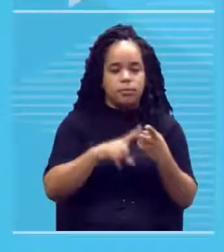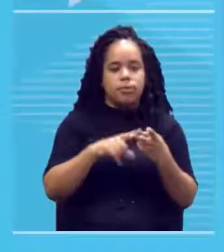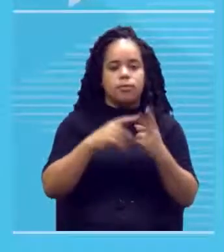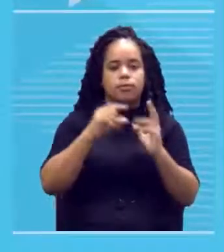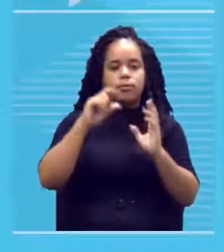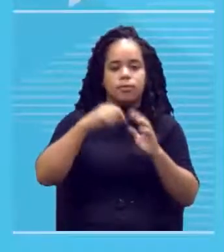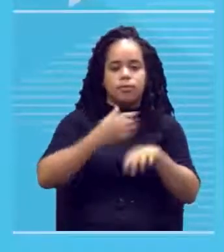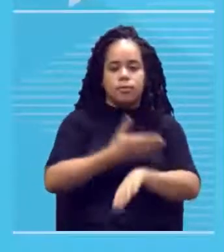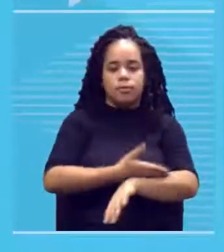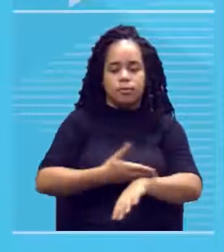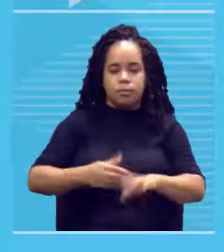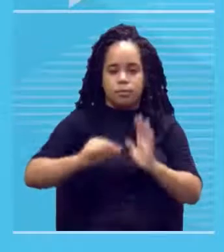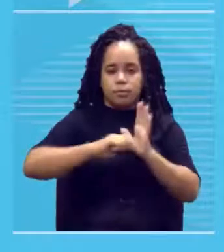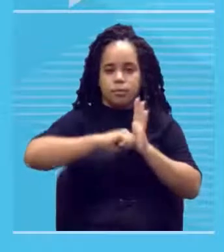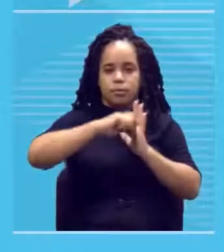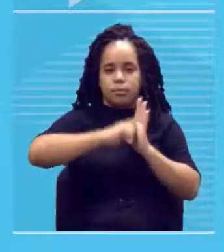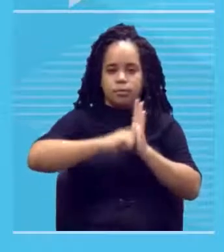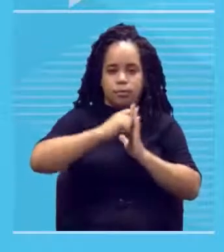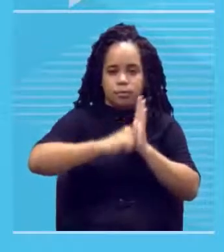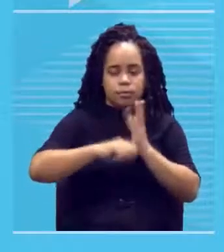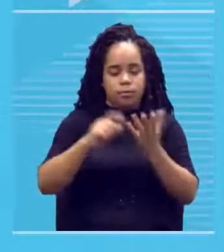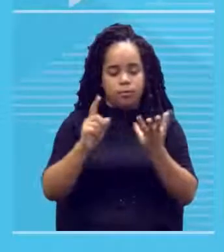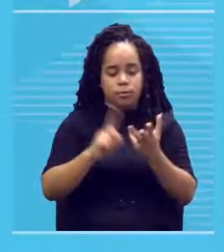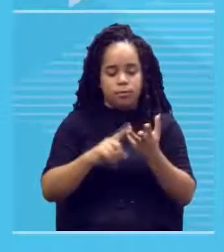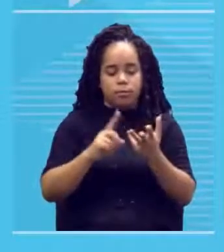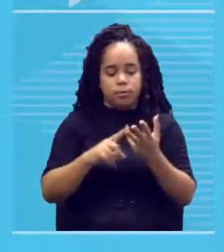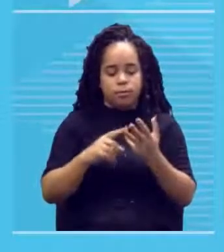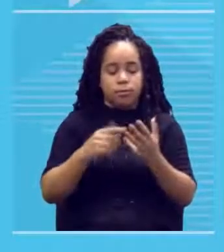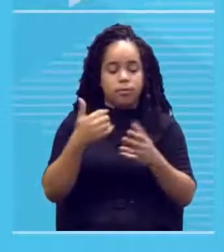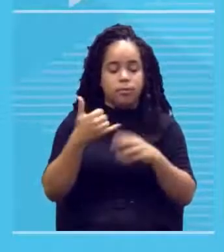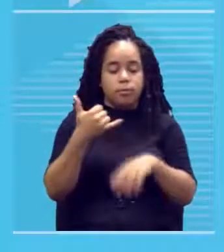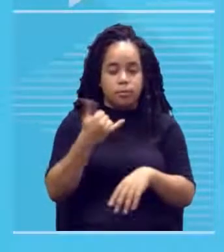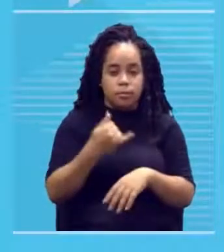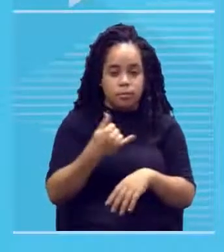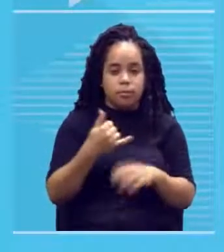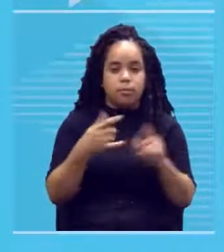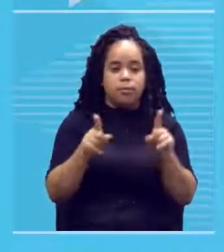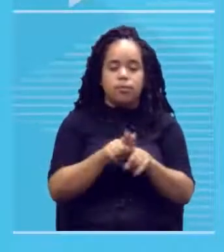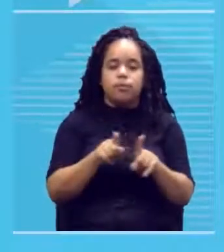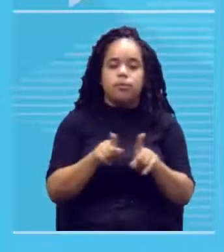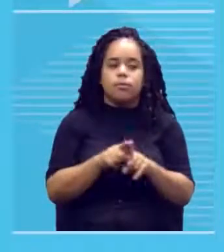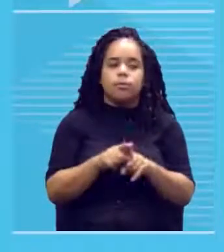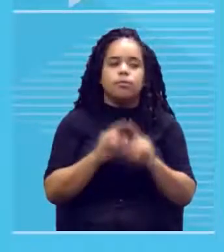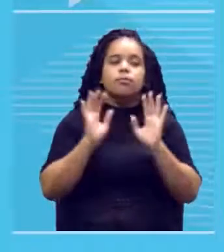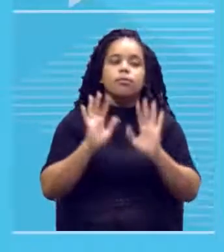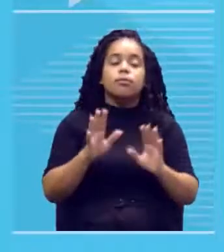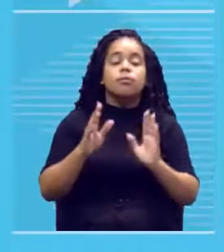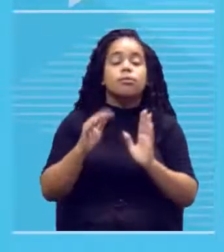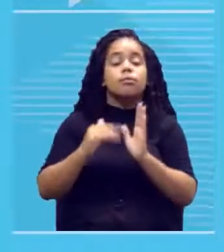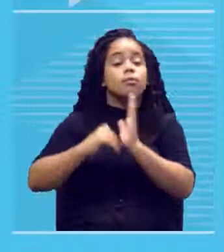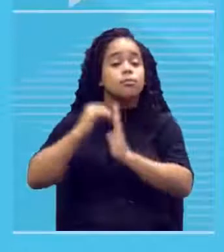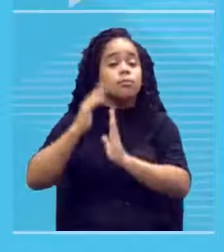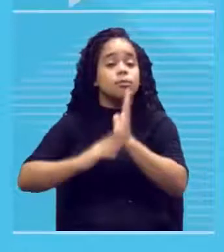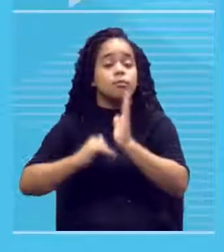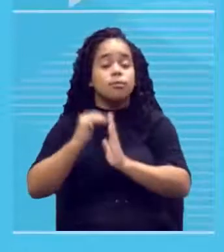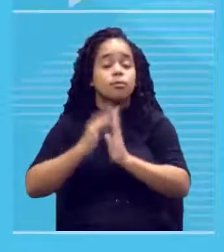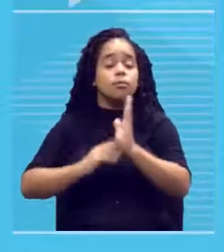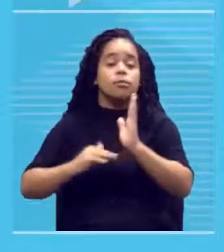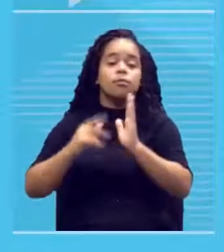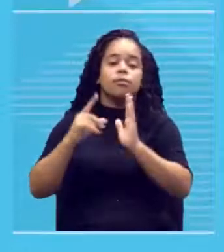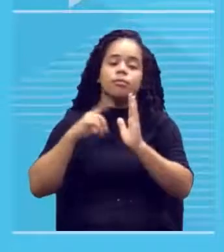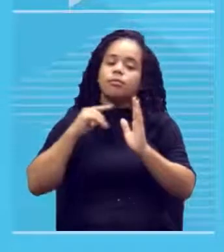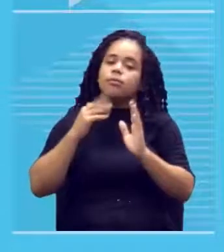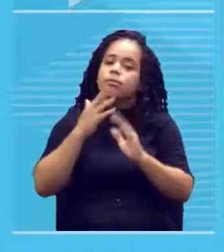na pintura as tintas são líquidas peraí a caneta